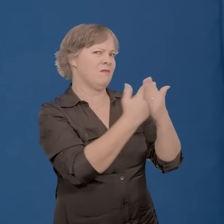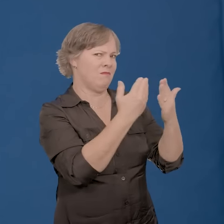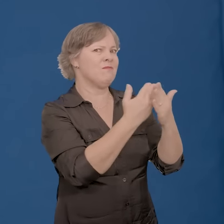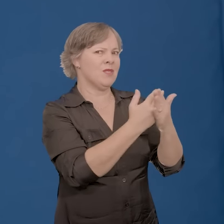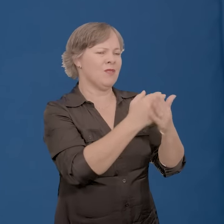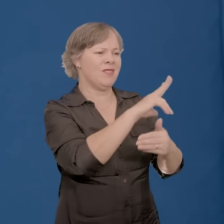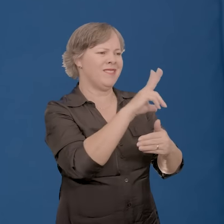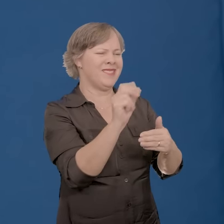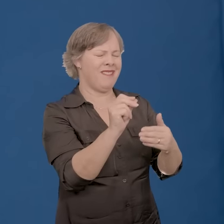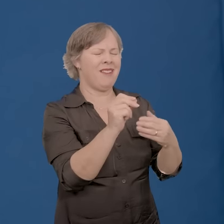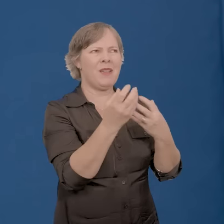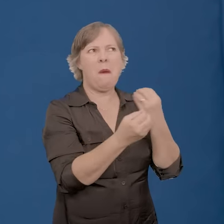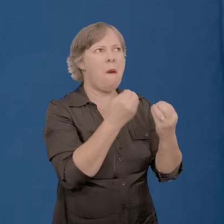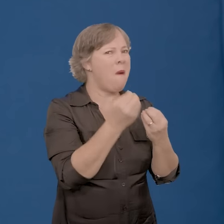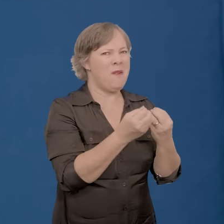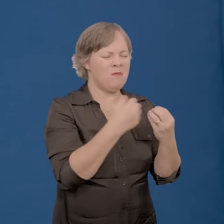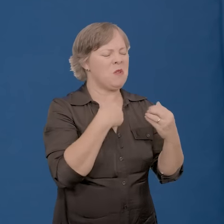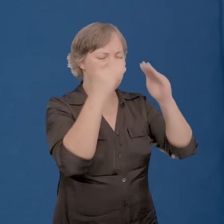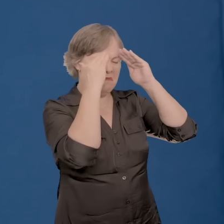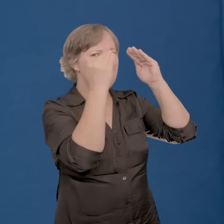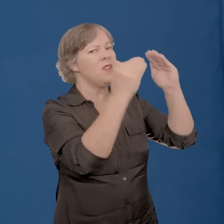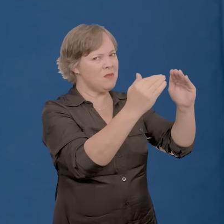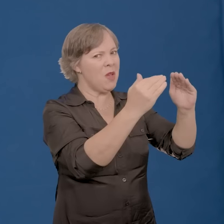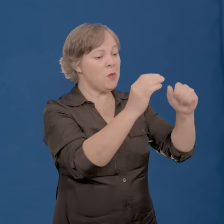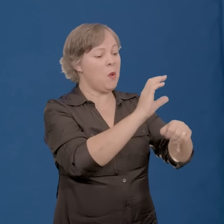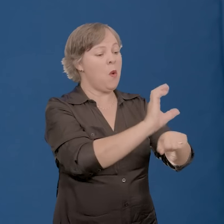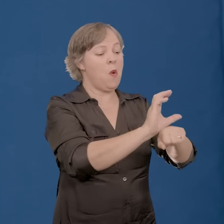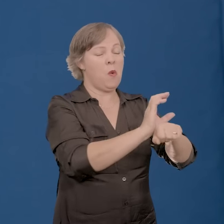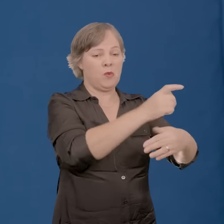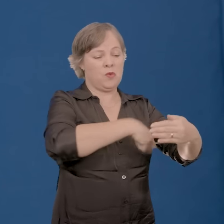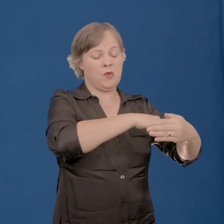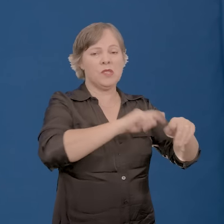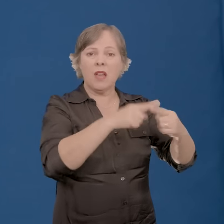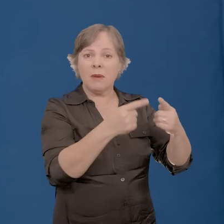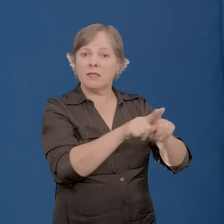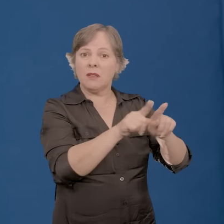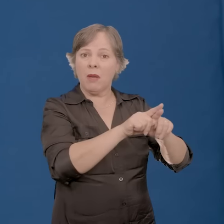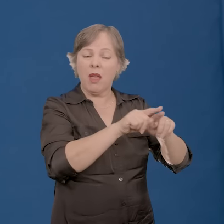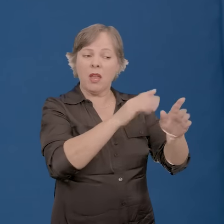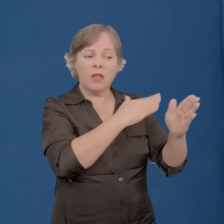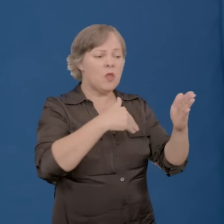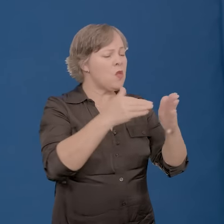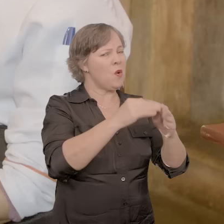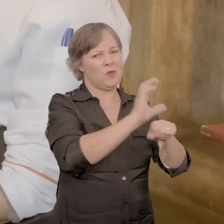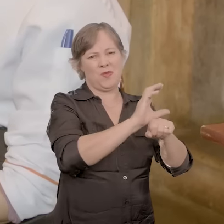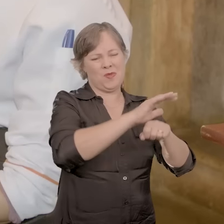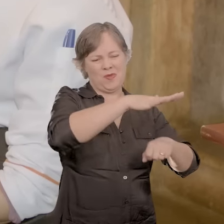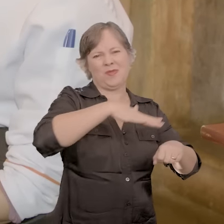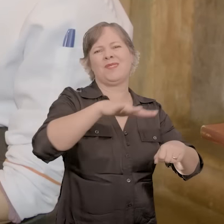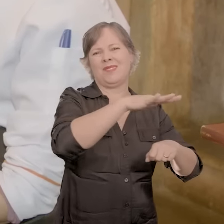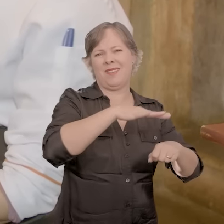que eu falo que tem todo o meu respeito, né, não só na área de cozinha, mas de todas as áreas.